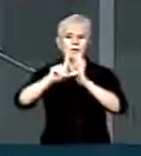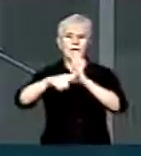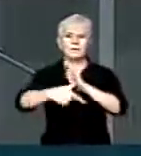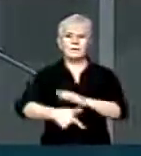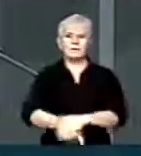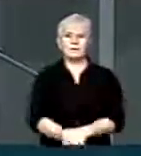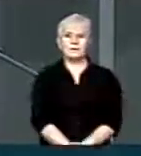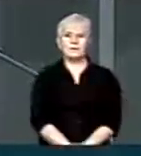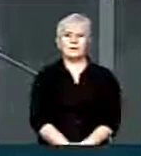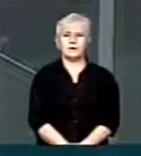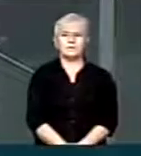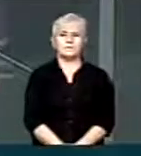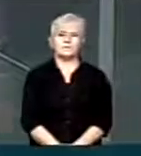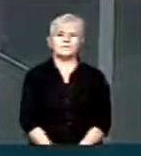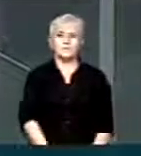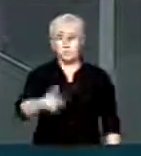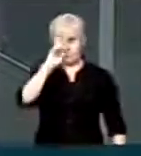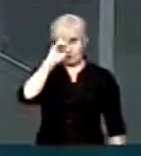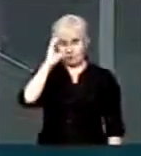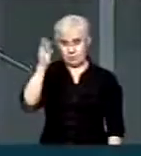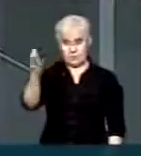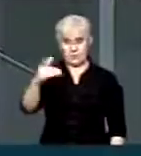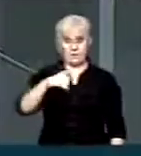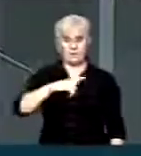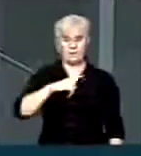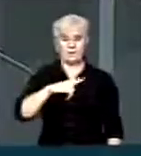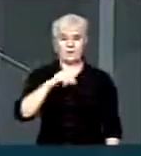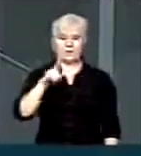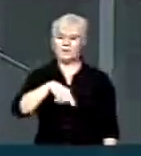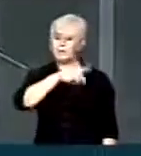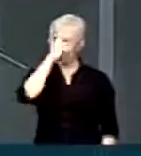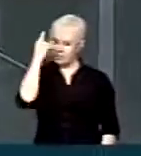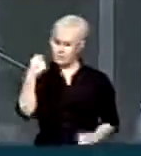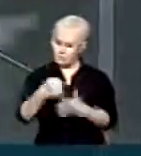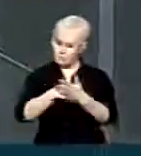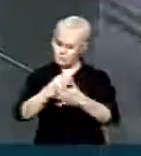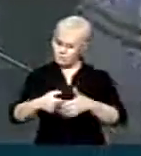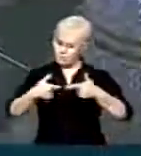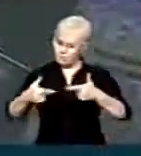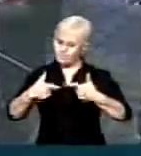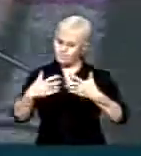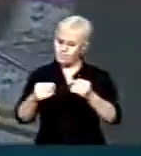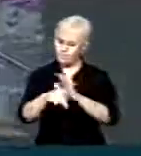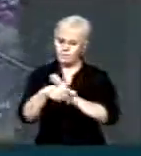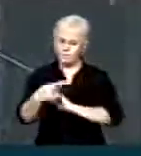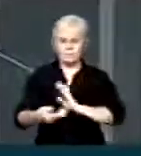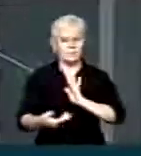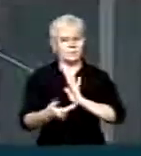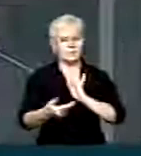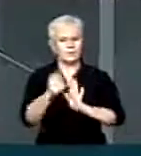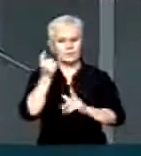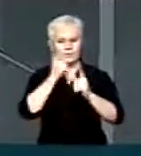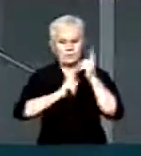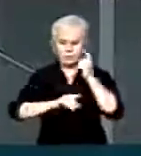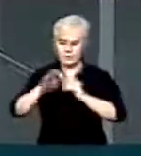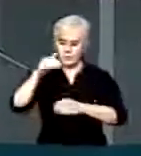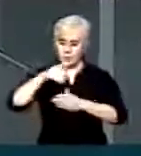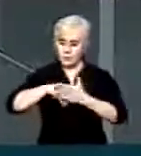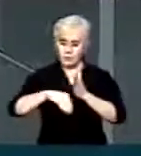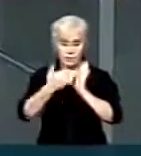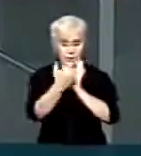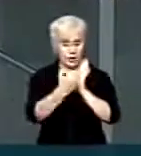Vossa Excelência tem sido Uma pessoa que luta muito Para que esta casa vote a uma pauta tão